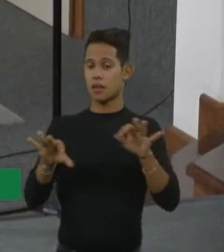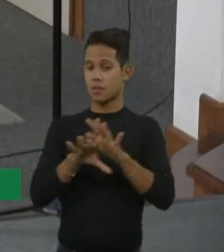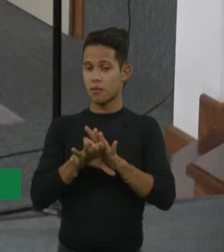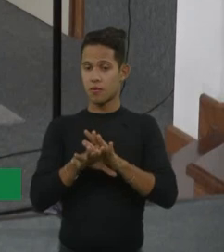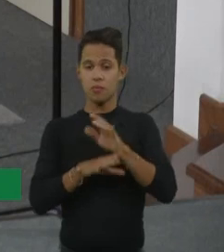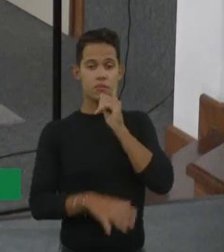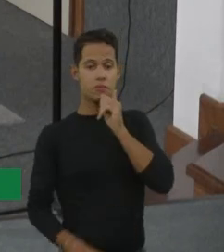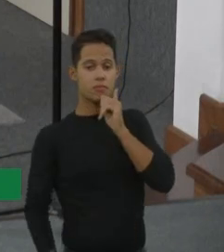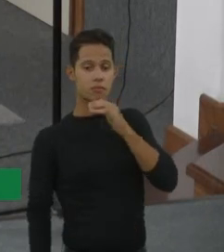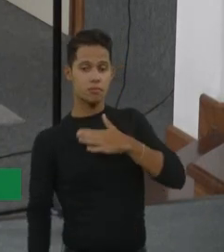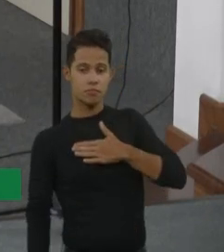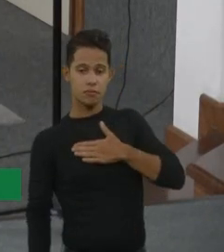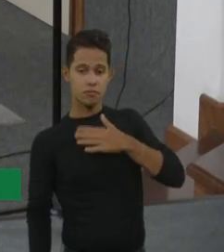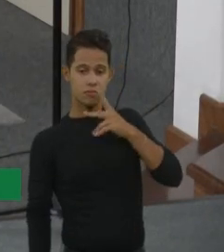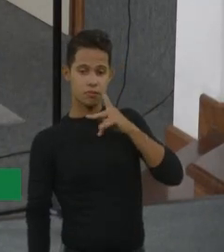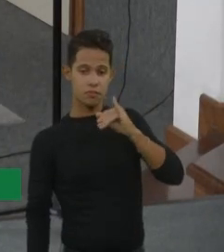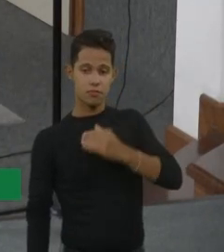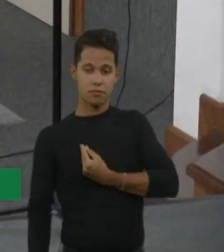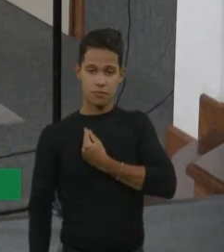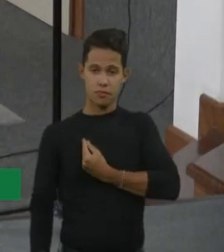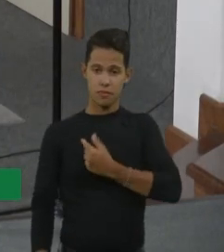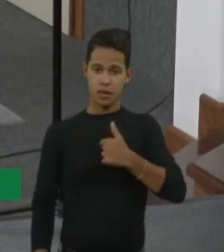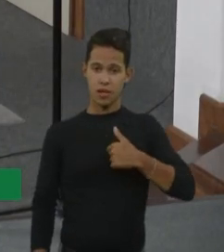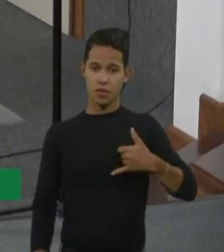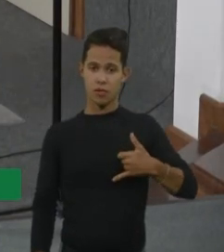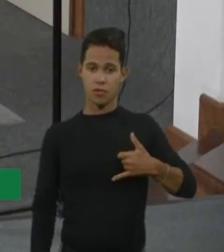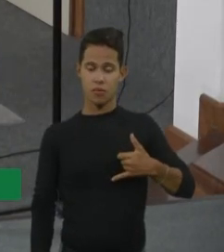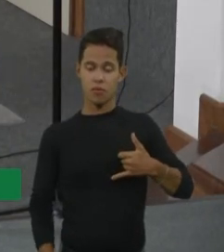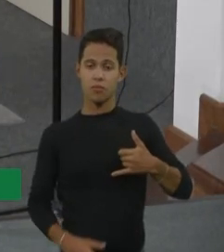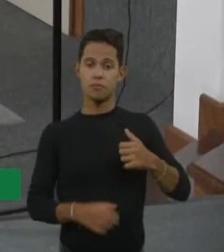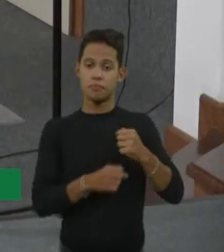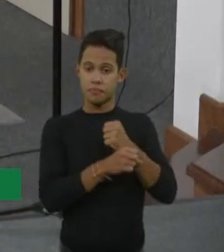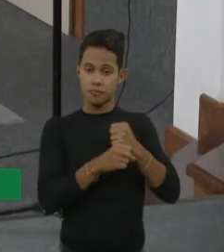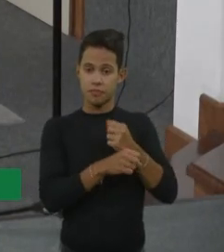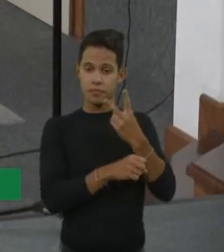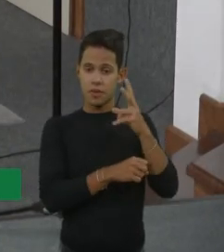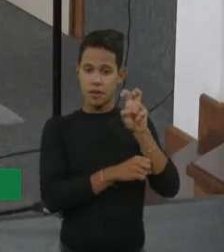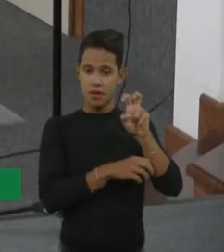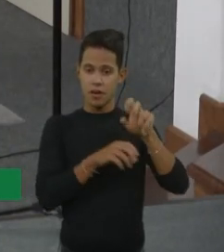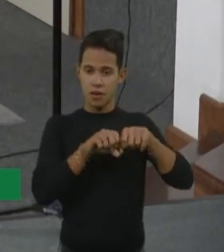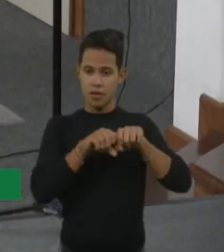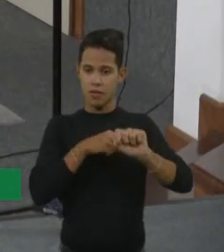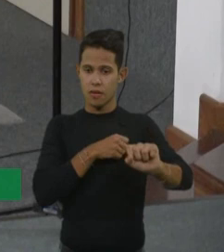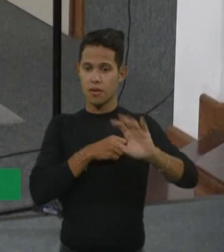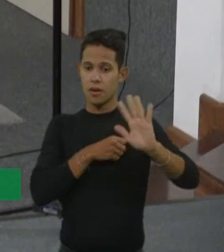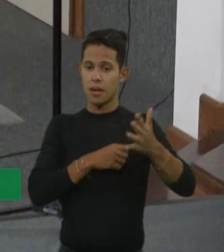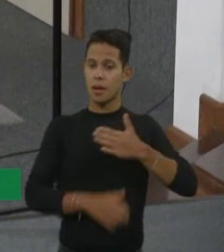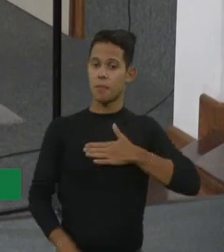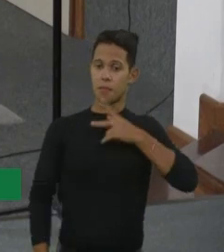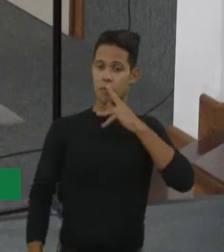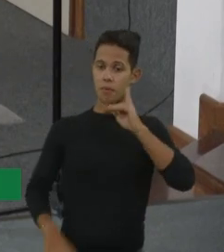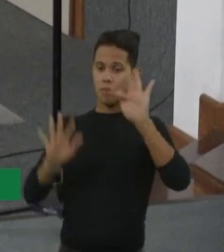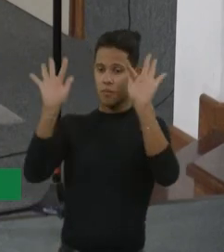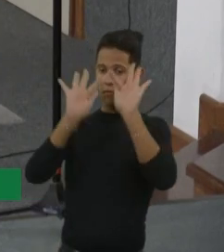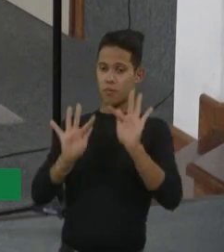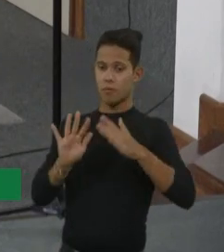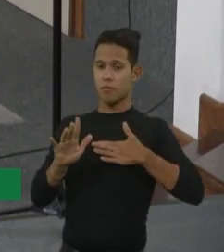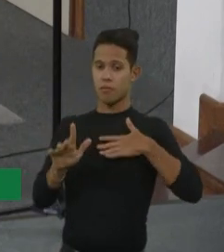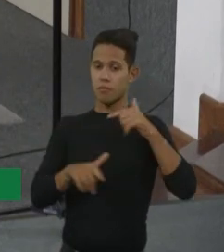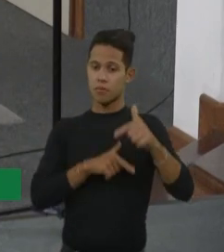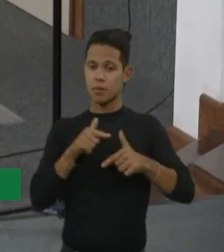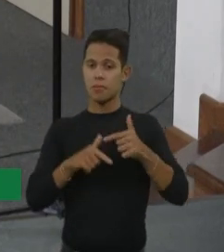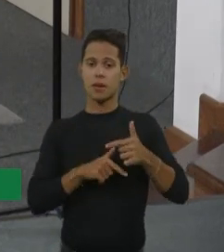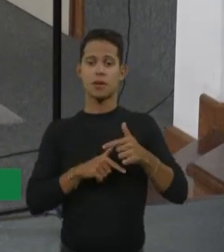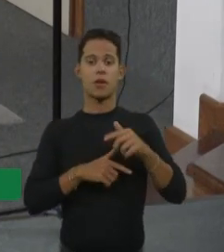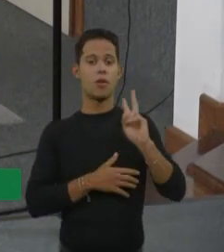está vivo, eu já vou fazer 25 anos de formada, né, consegui dizer isso pra ele, né, e sou bem feliz com o eu faço. Então, tem tratamento? Sempre tem,